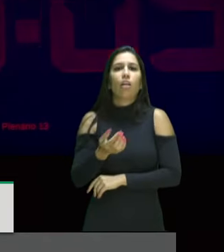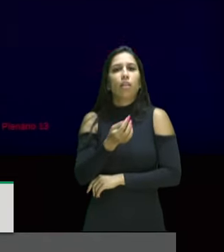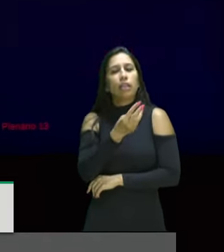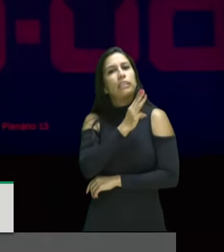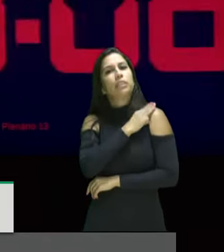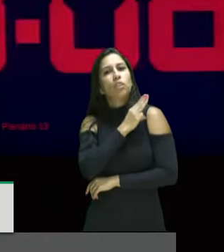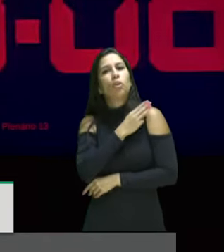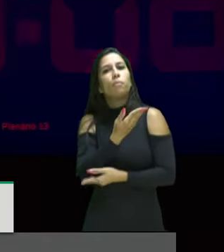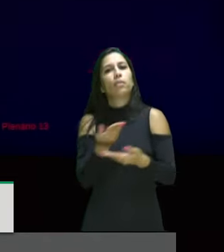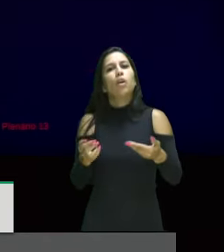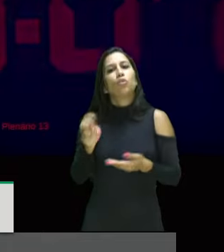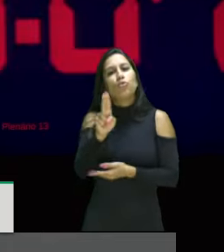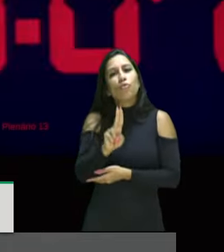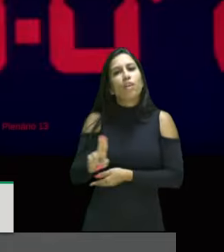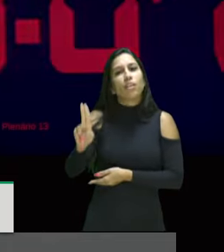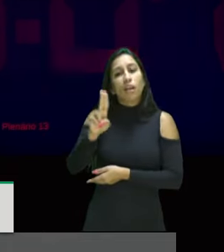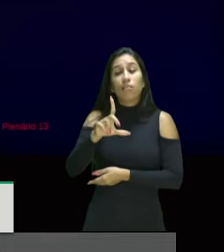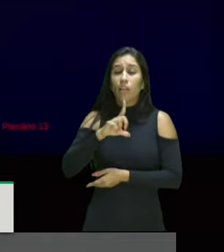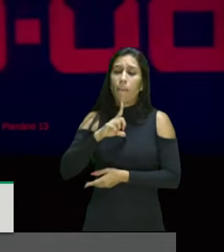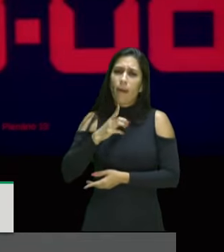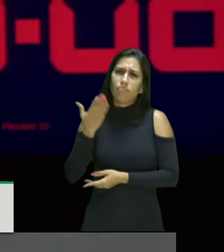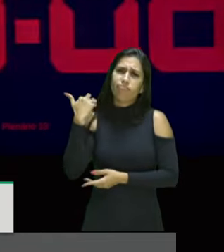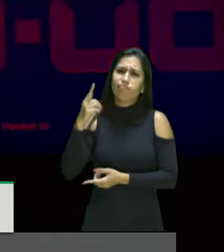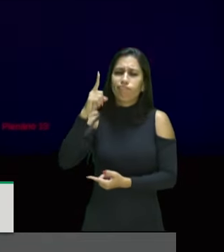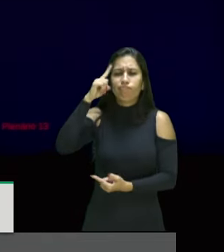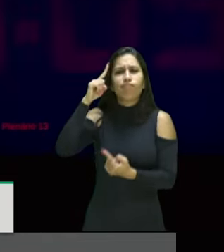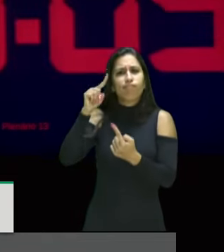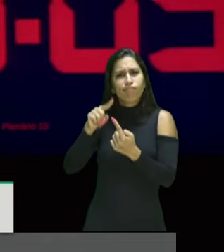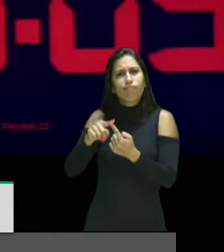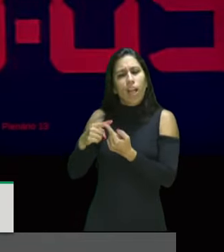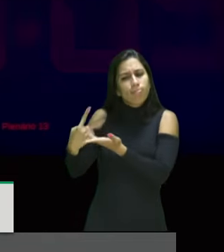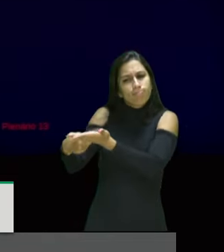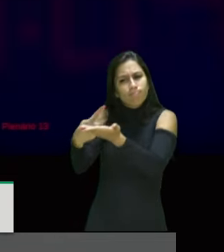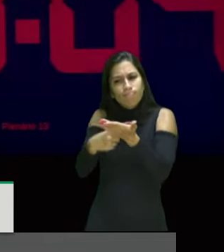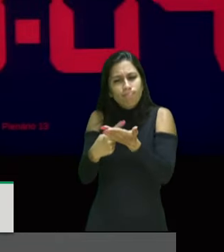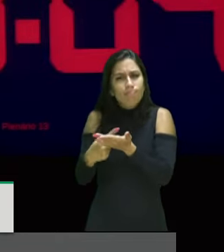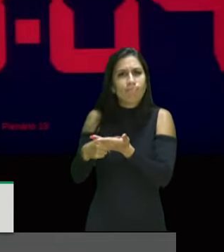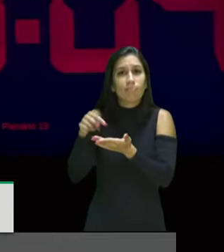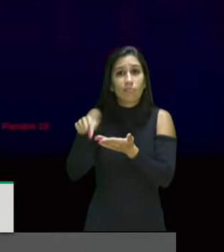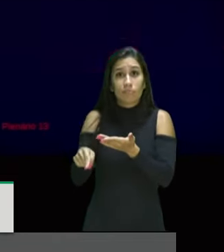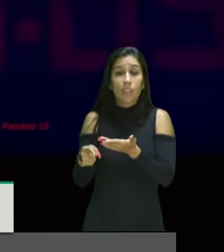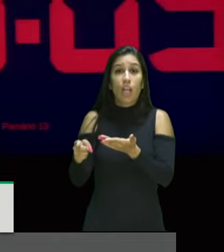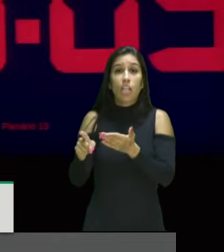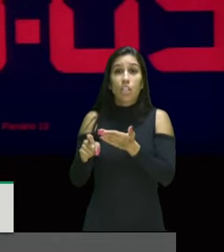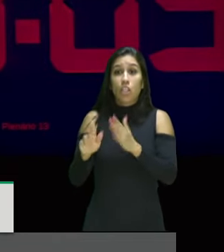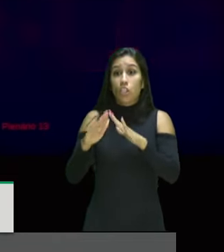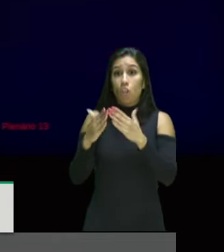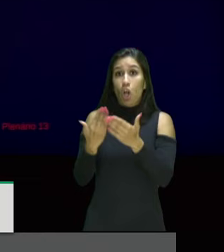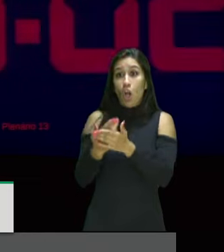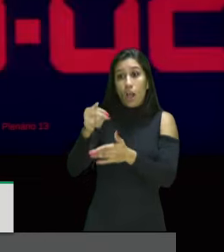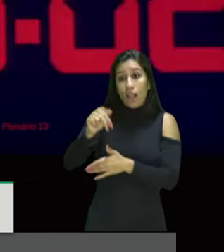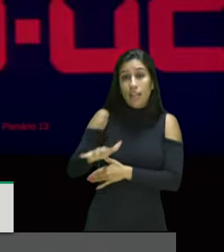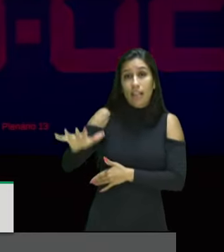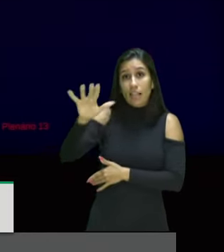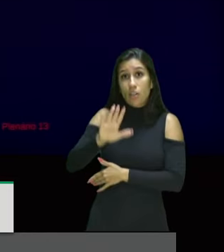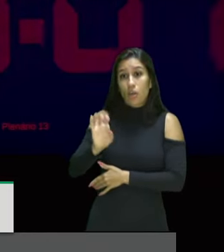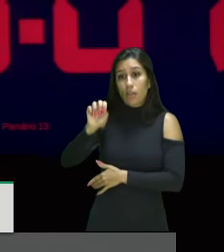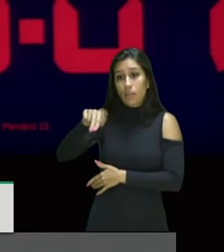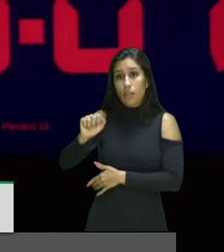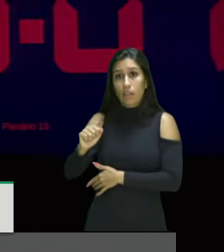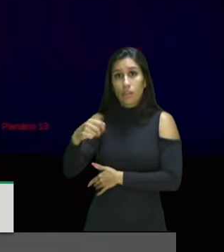federais, também foi objeto de acordo entre a SNP e a Escola Nacional de Administração Pública, ENAP, para